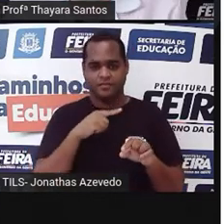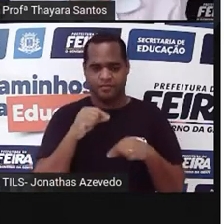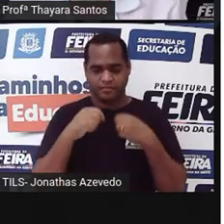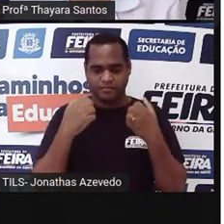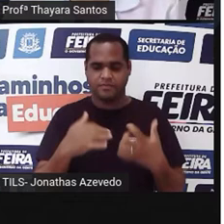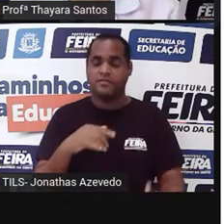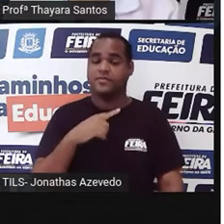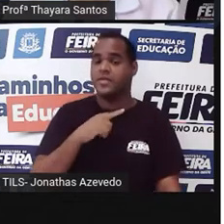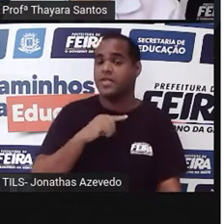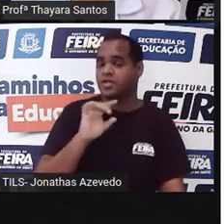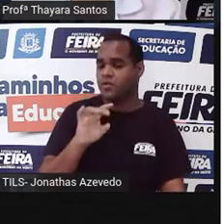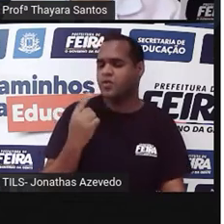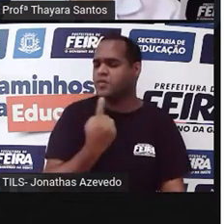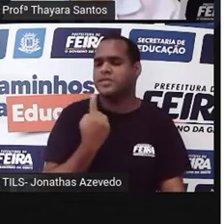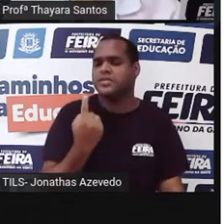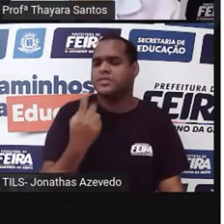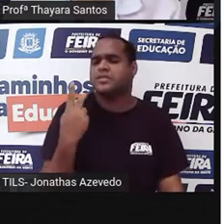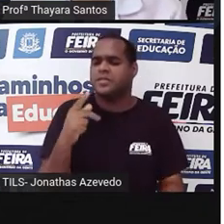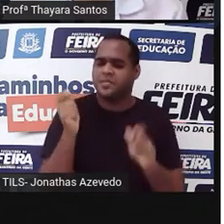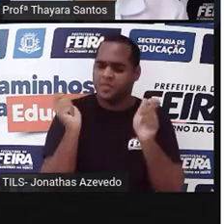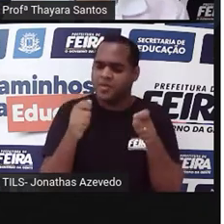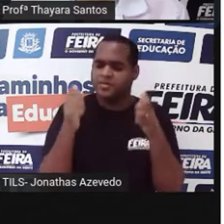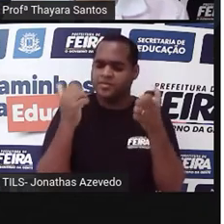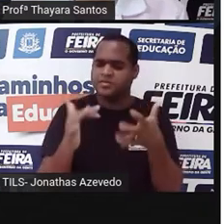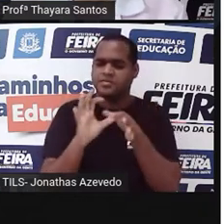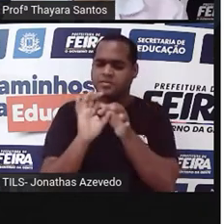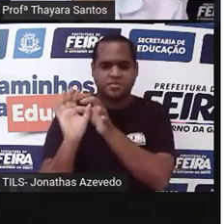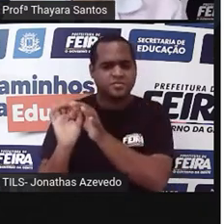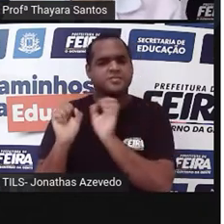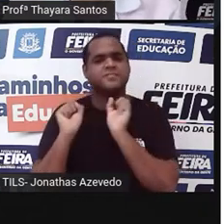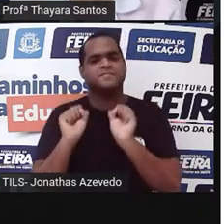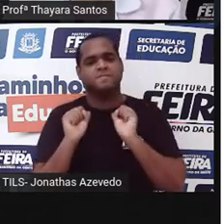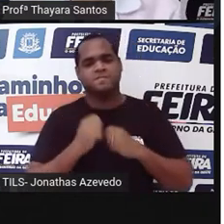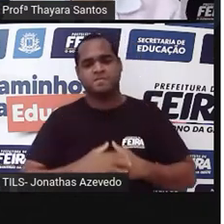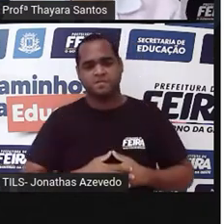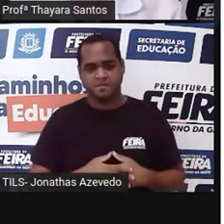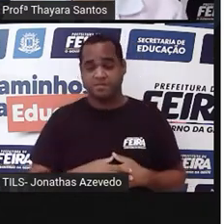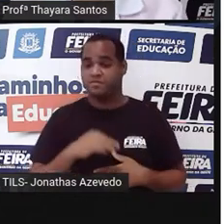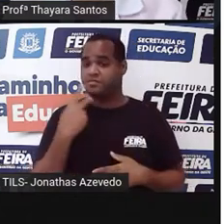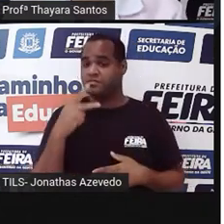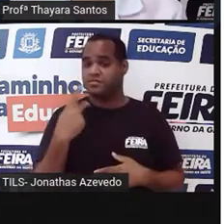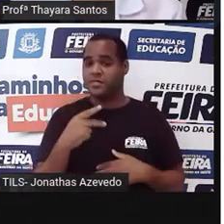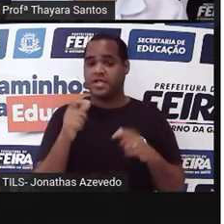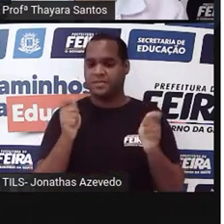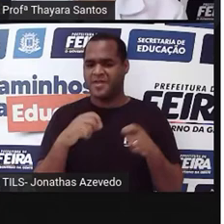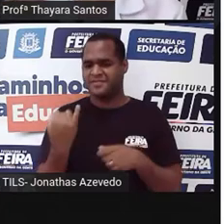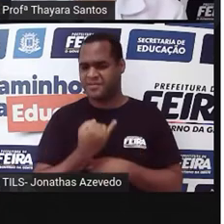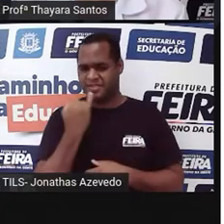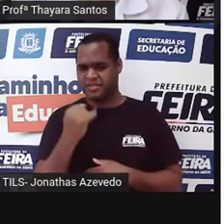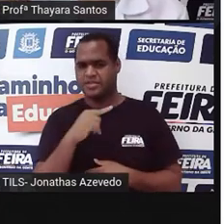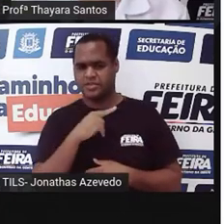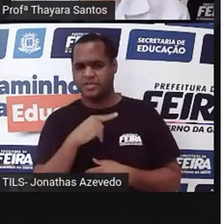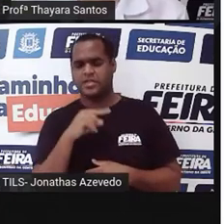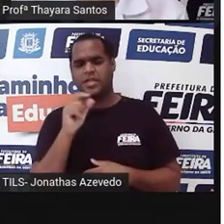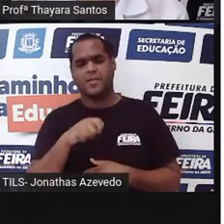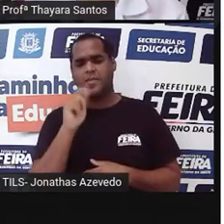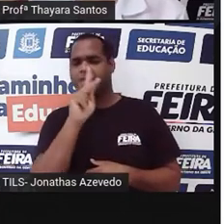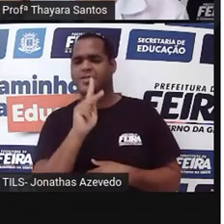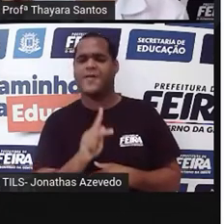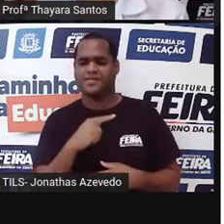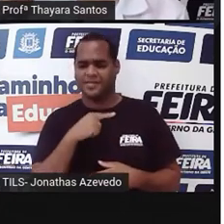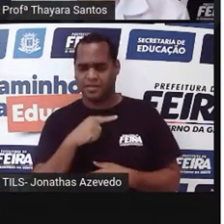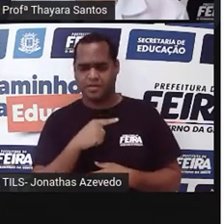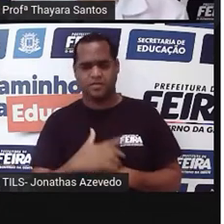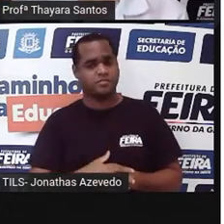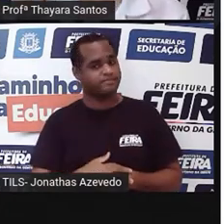Ela sozinha pode fazer a sua fecundação. Até pode, mas pra planta não é interessante ela fazer a autofecundação. Ela